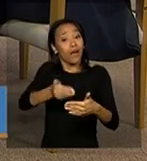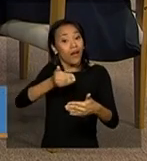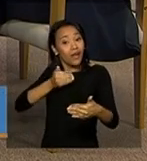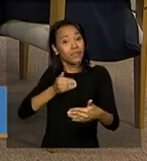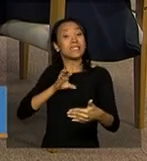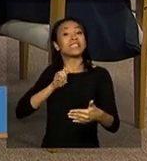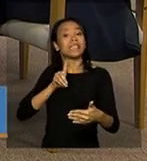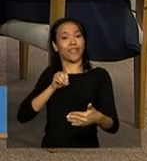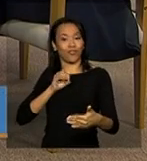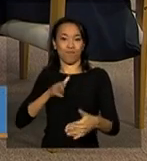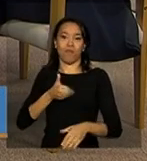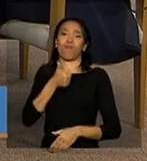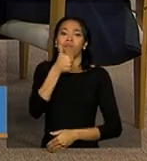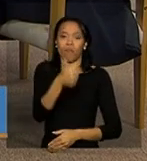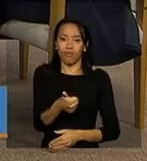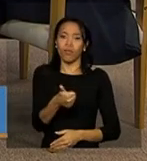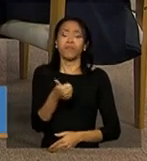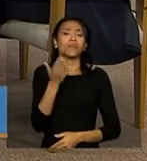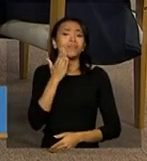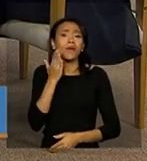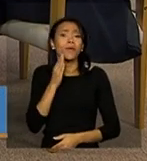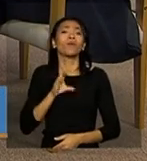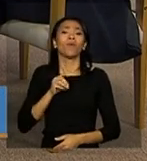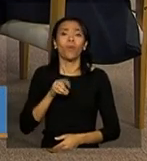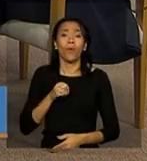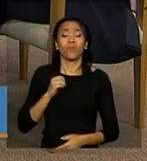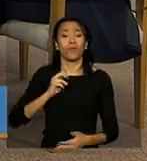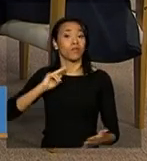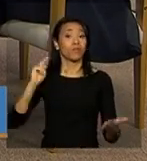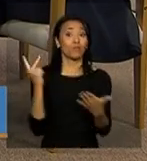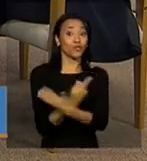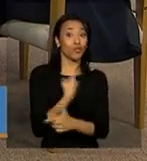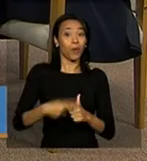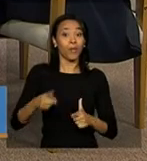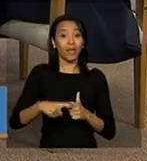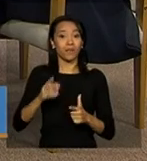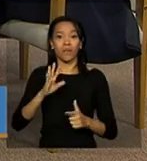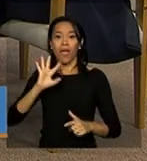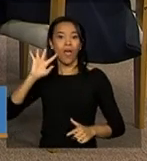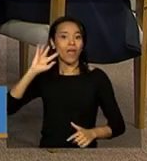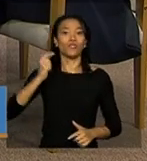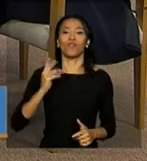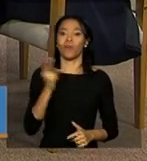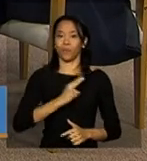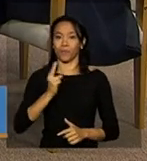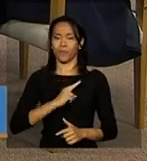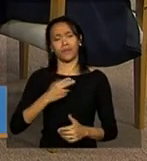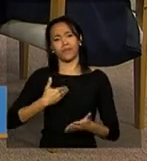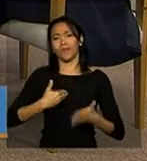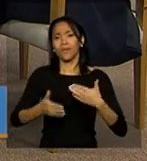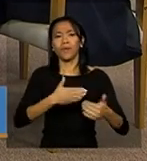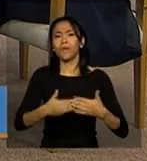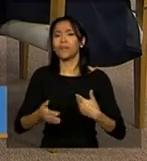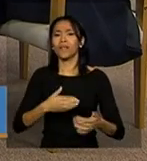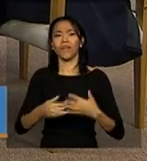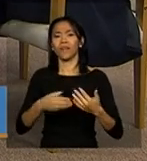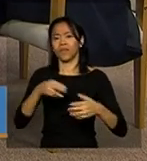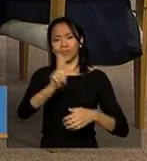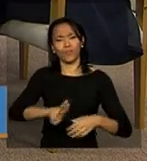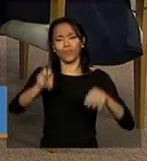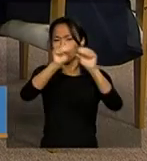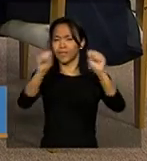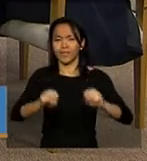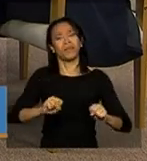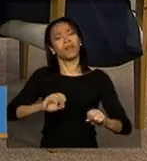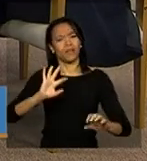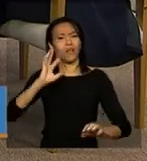condição de saber trabalhar com os problemas que podem acontecer, seja na prestação de contas, sejam os próprios problemas de sistema que nós sabemos que ocorrem